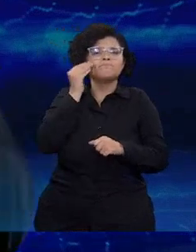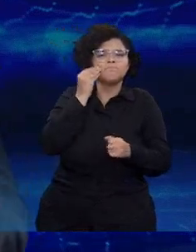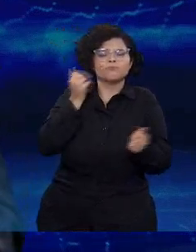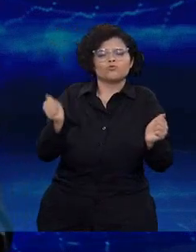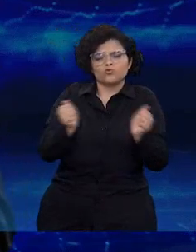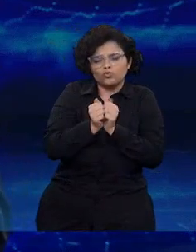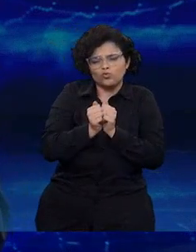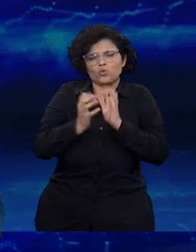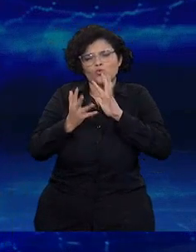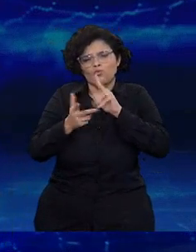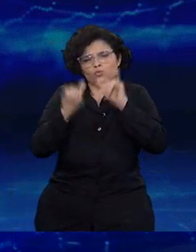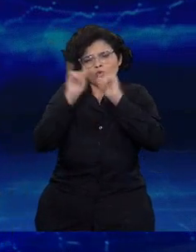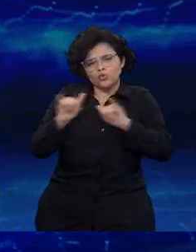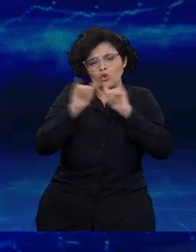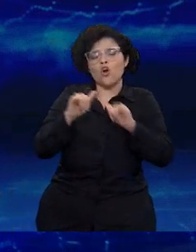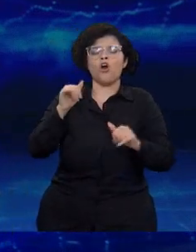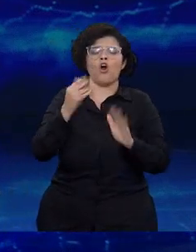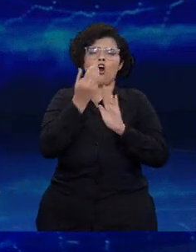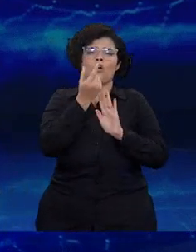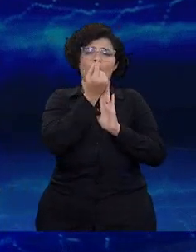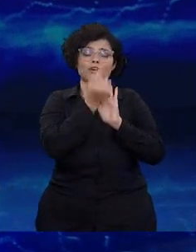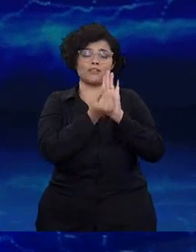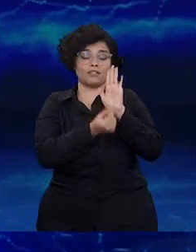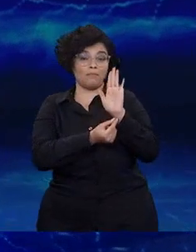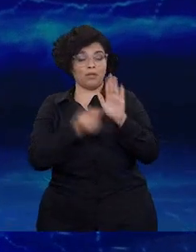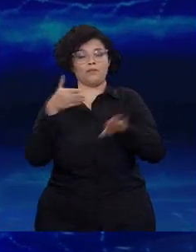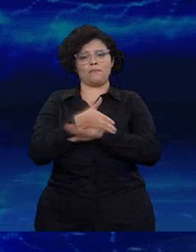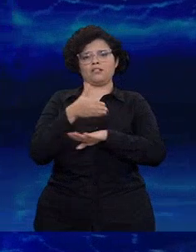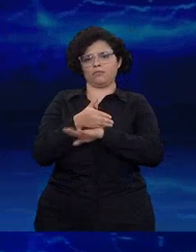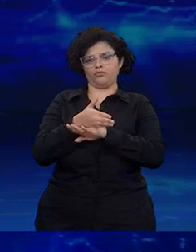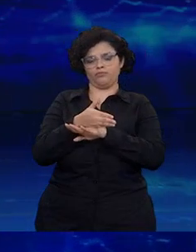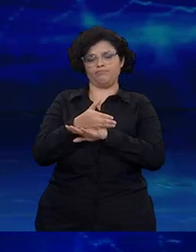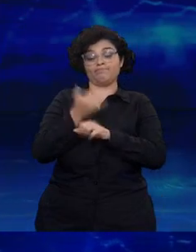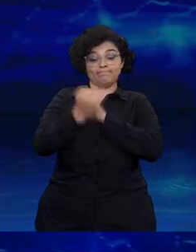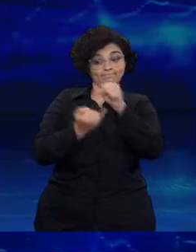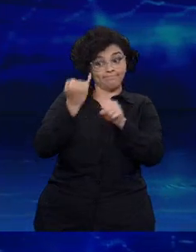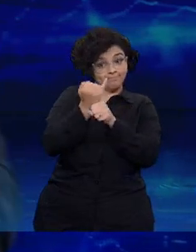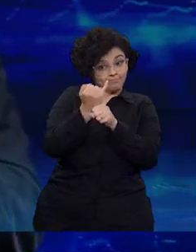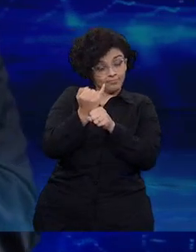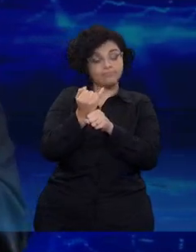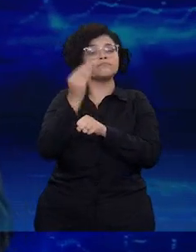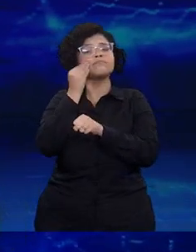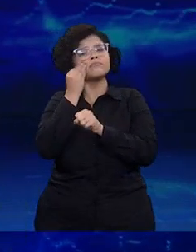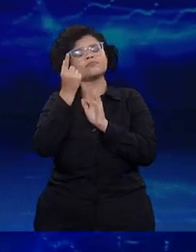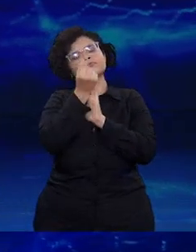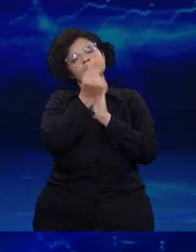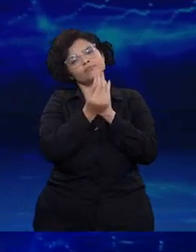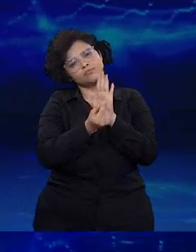para o mundo divulgar o orçamento participativo. Agora, com a internet, nós vamos tentar fazer um orçamento